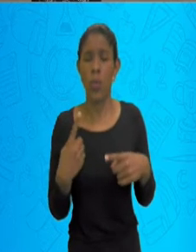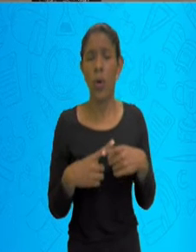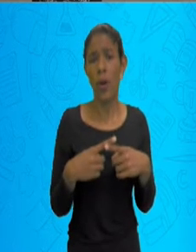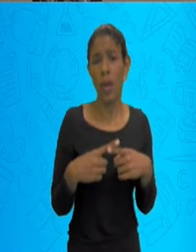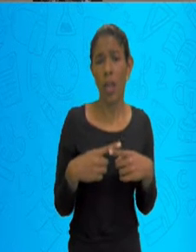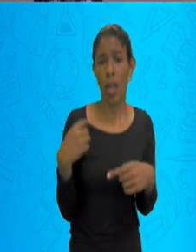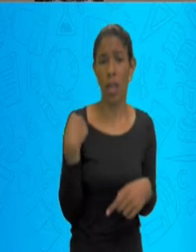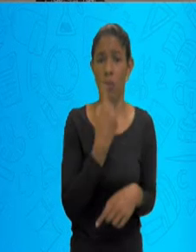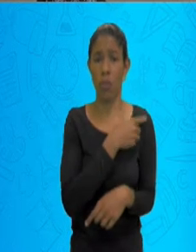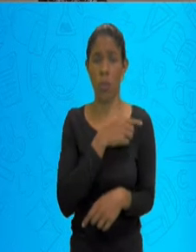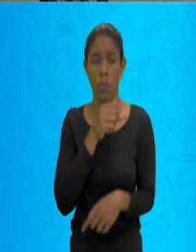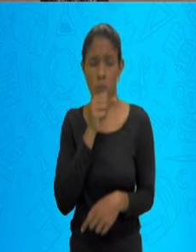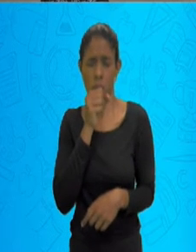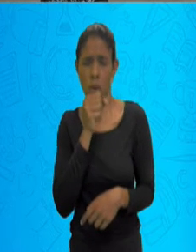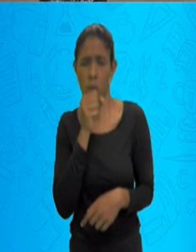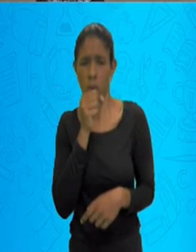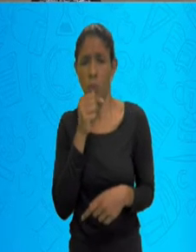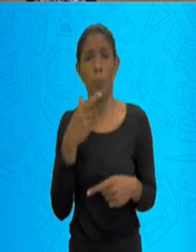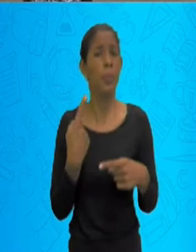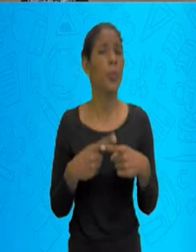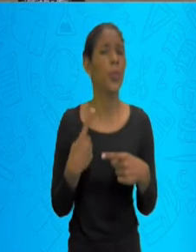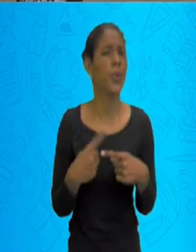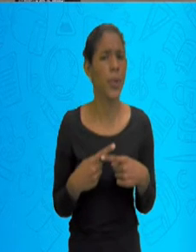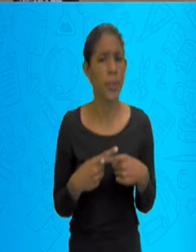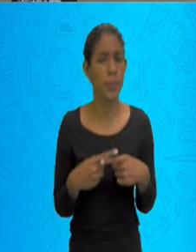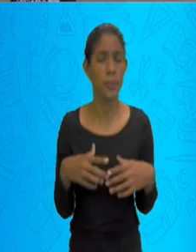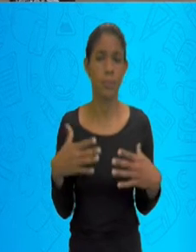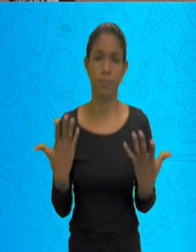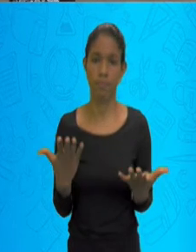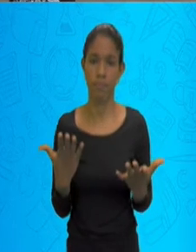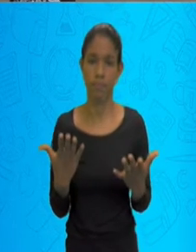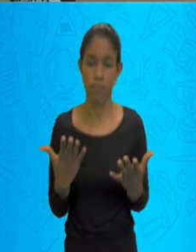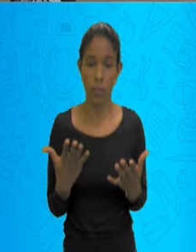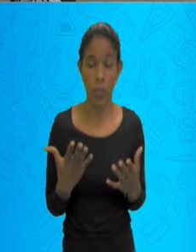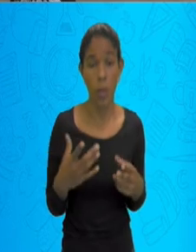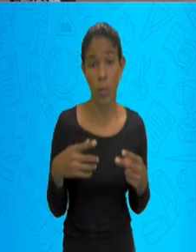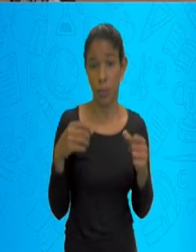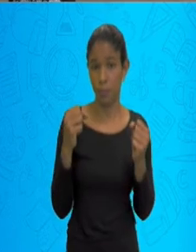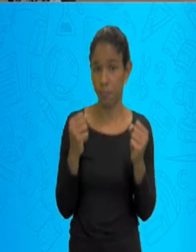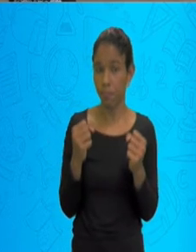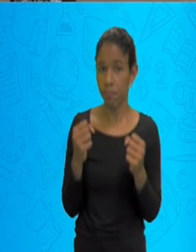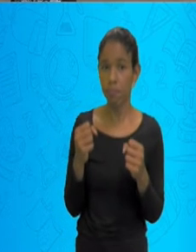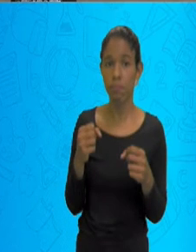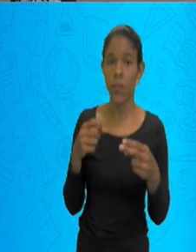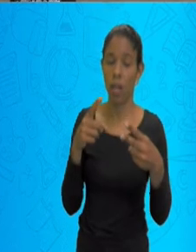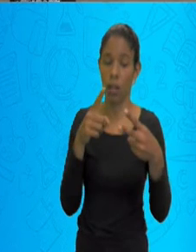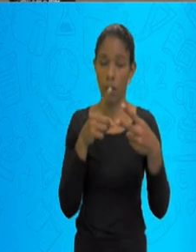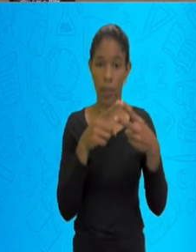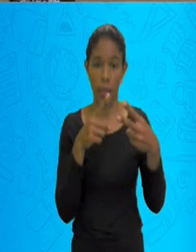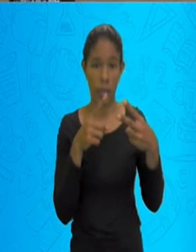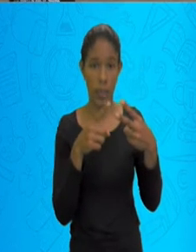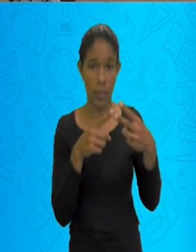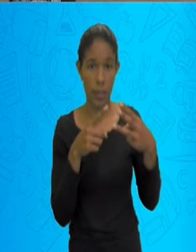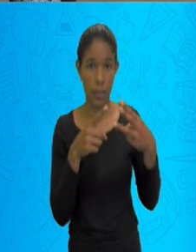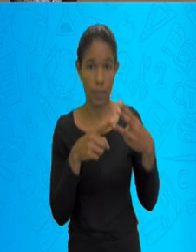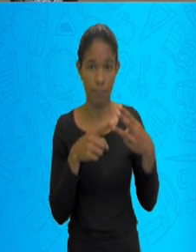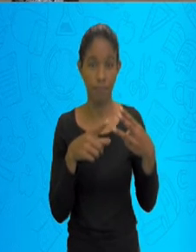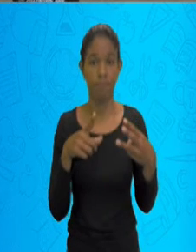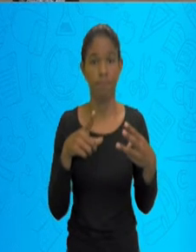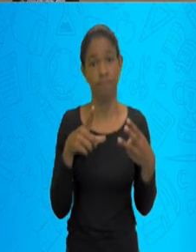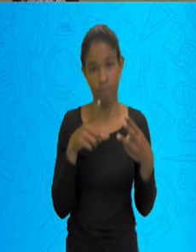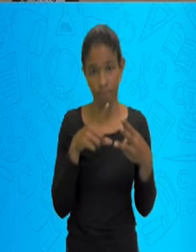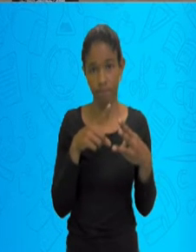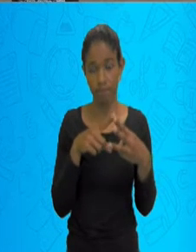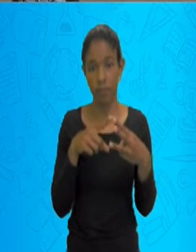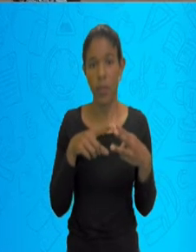reflexo? É uma... Ele se organiza em três fases, que é a inspiratória, a